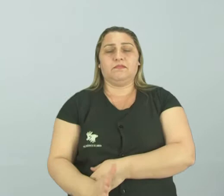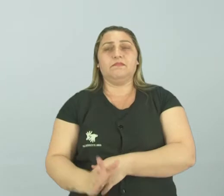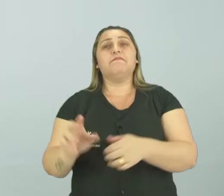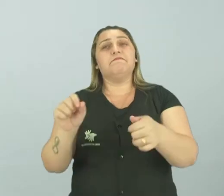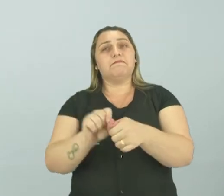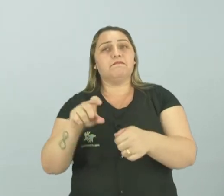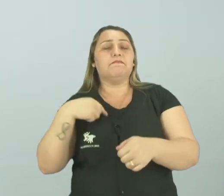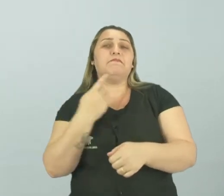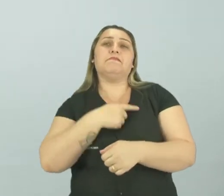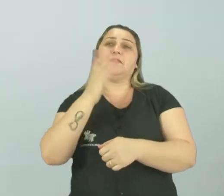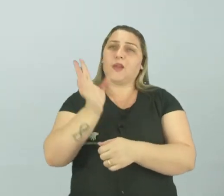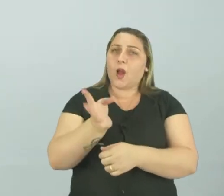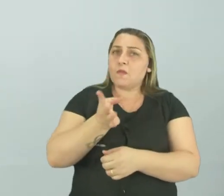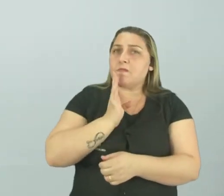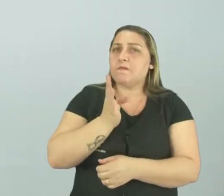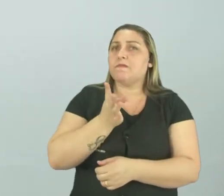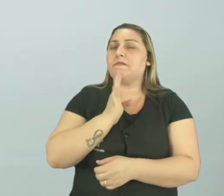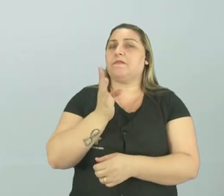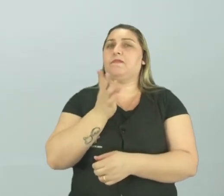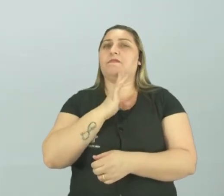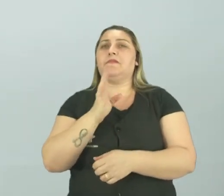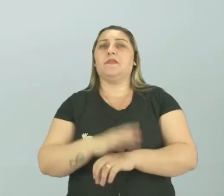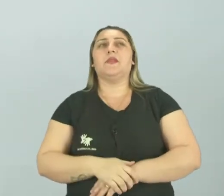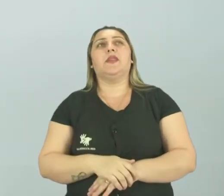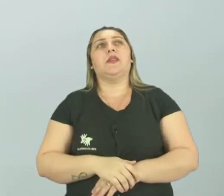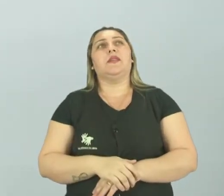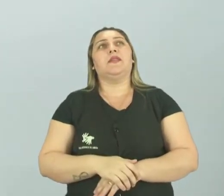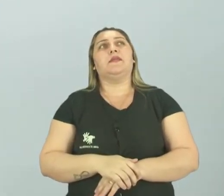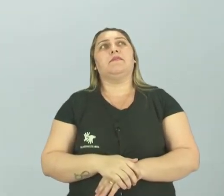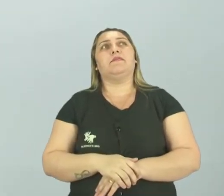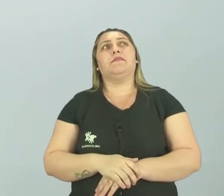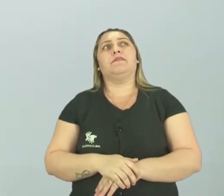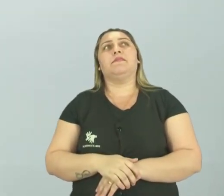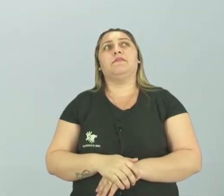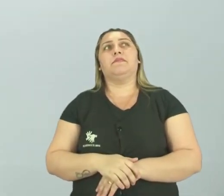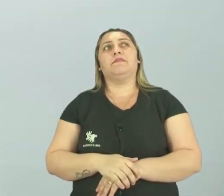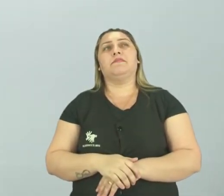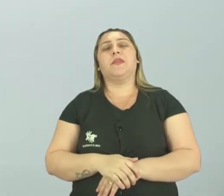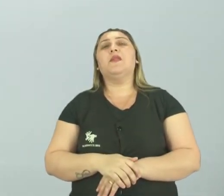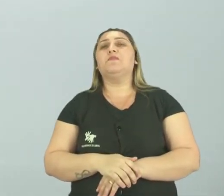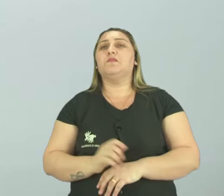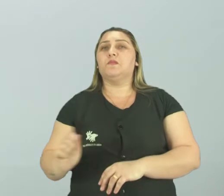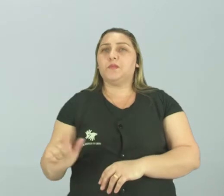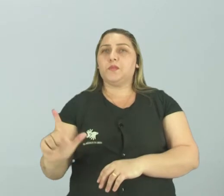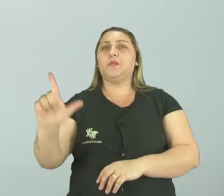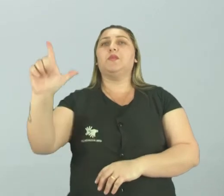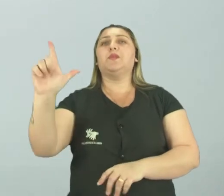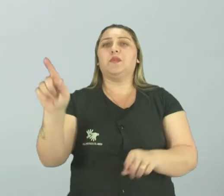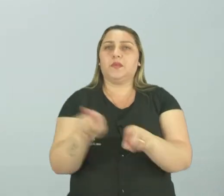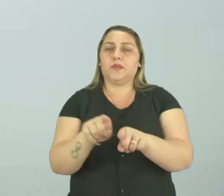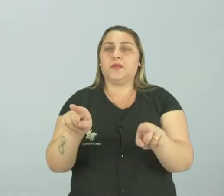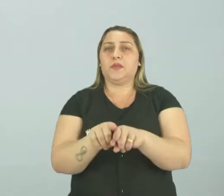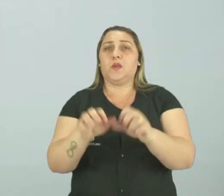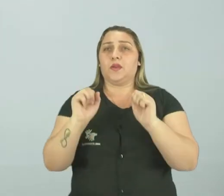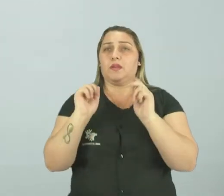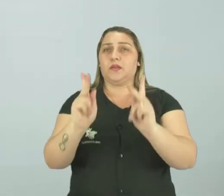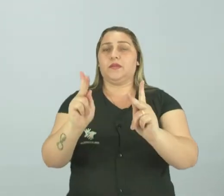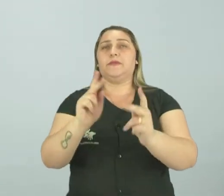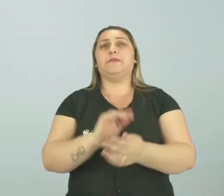que fazem com o nosso Brasil seja conhecido. E que é bastante lucrativo também, ok?